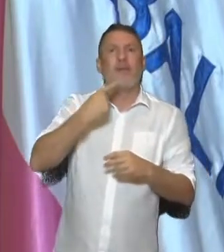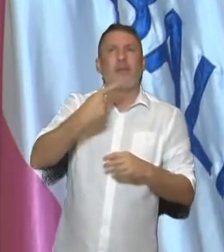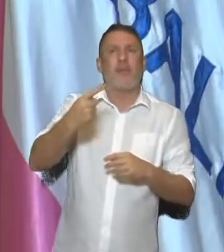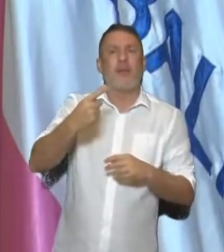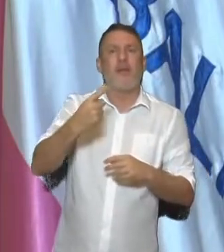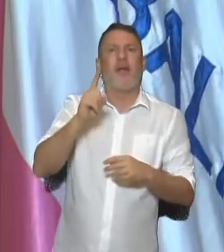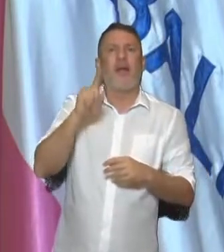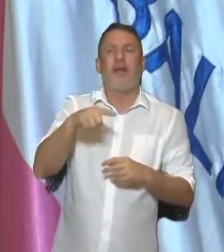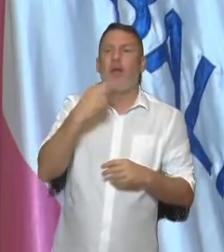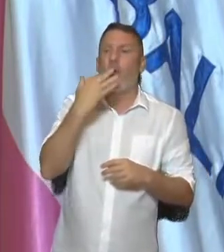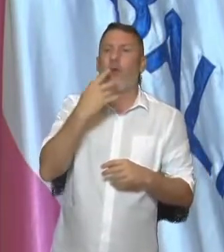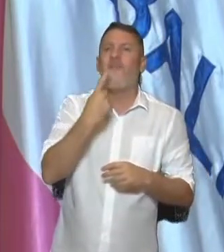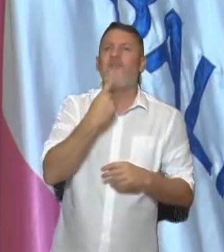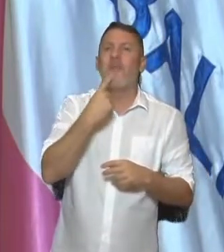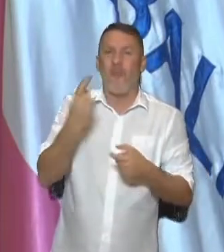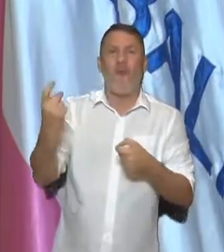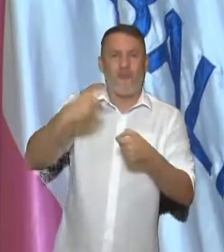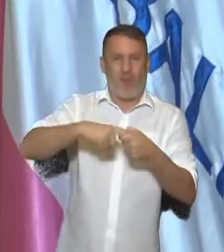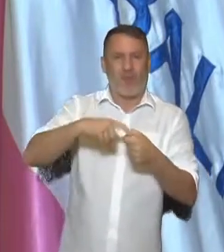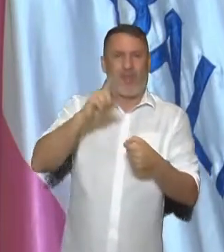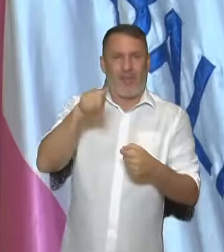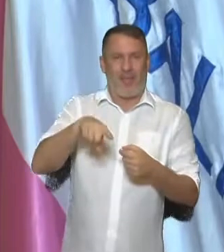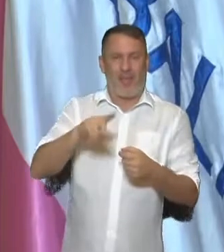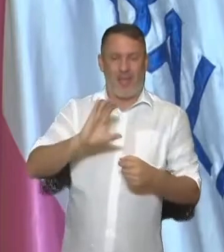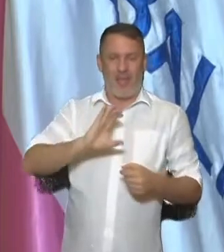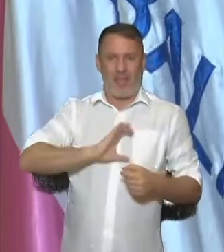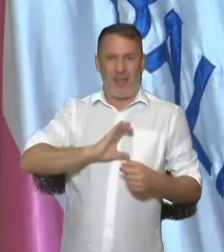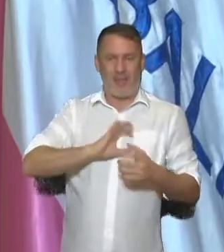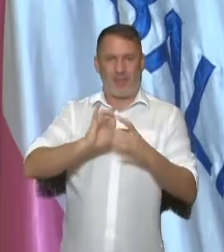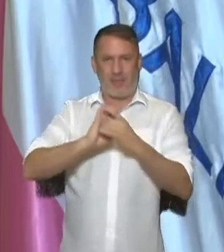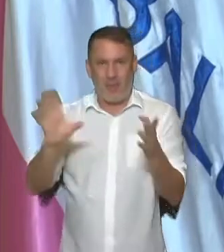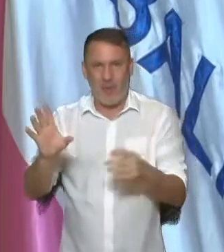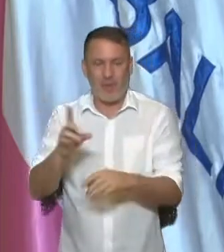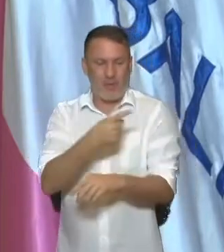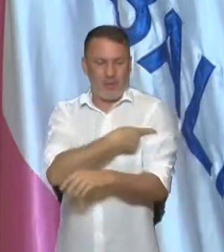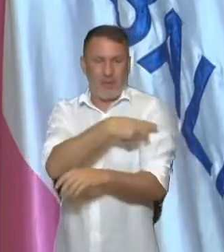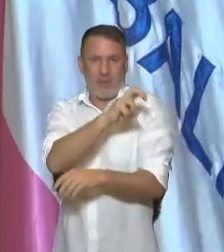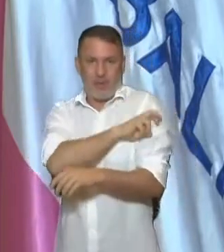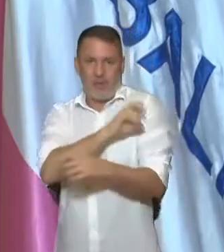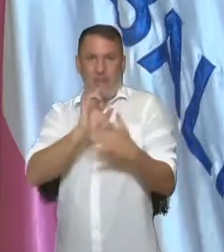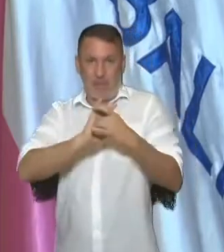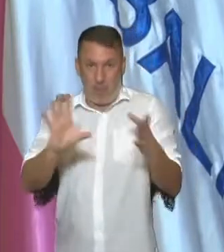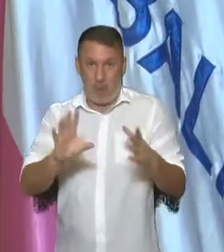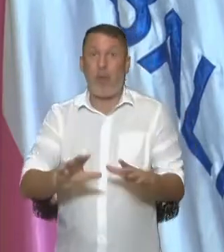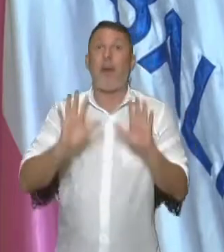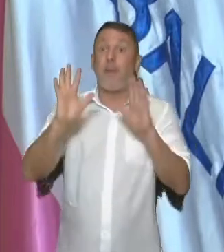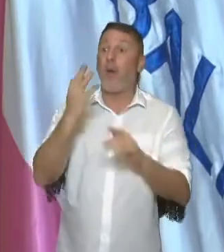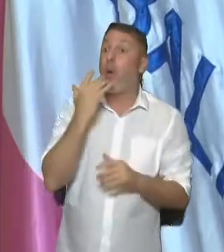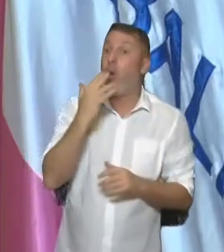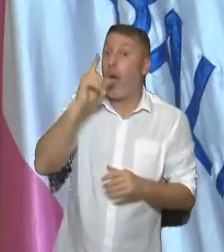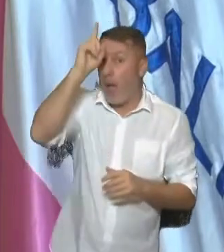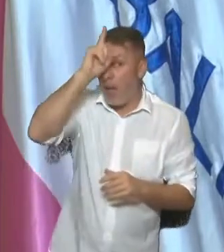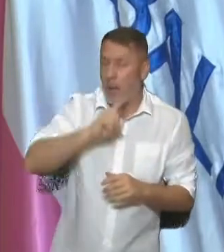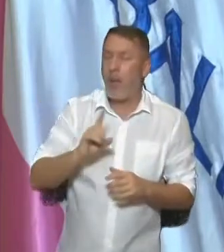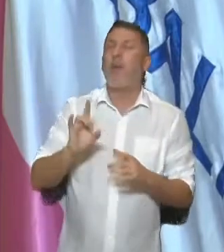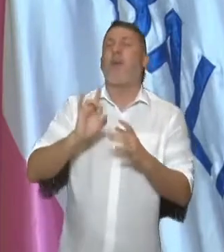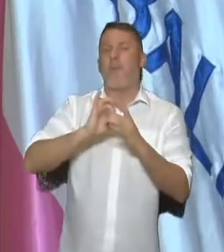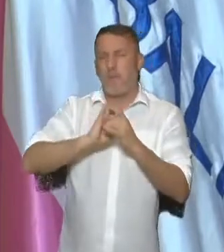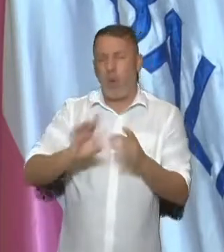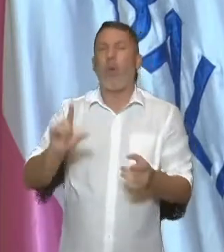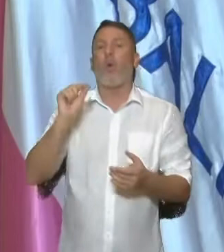educação infantil, ensino fundamental, um. Quando você está no risco moderado, você pode ter aulas presenciais